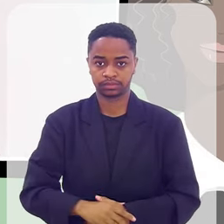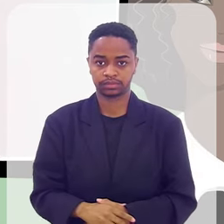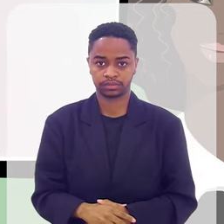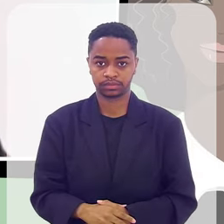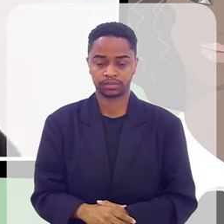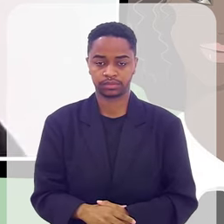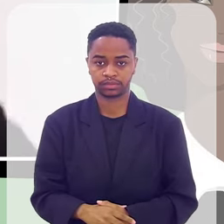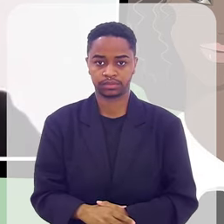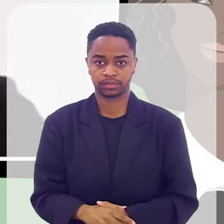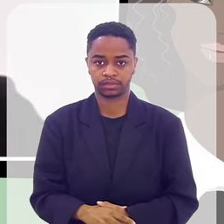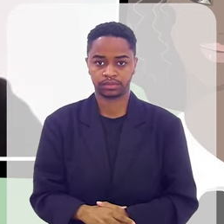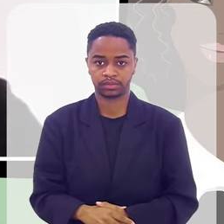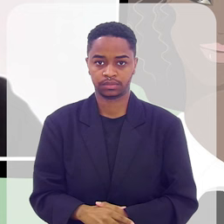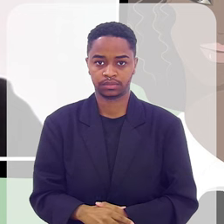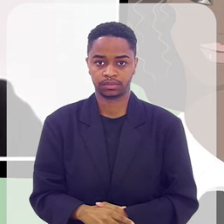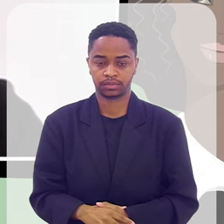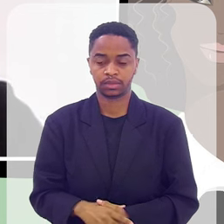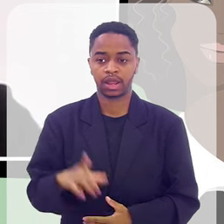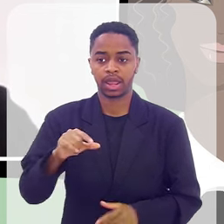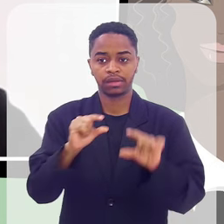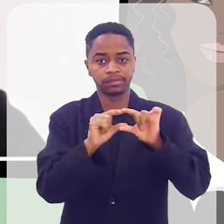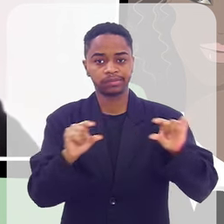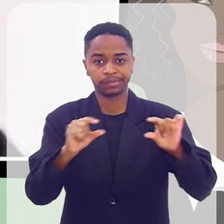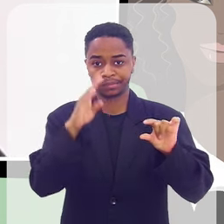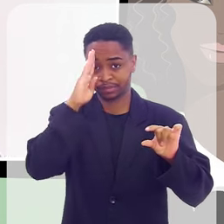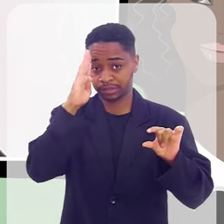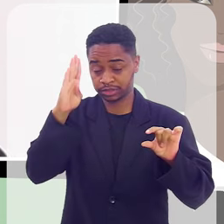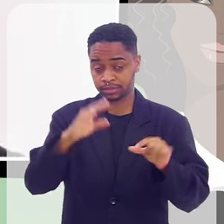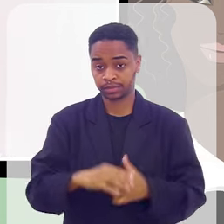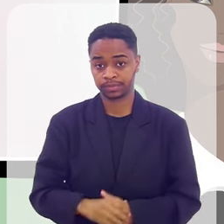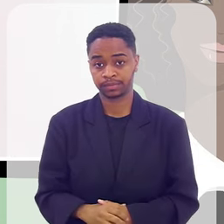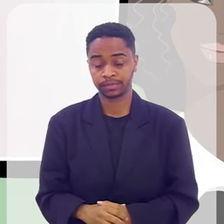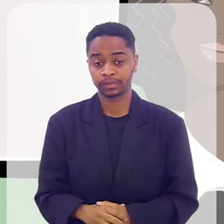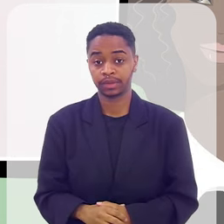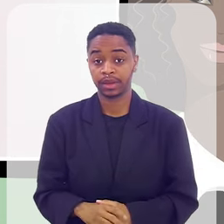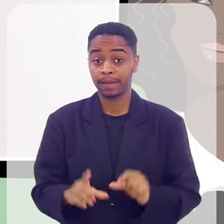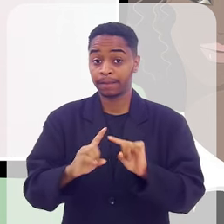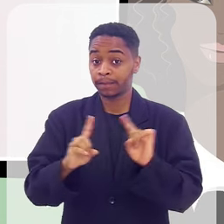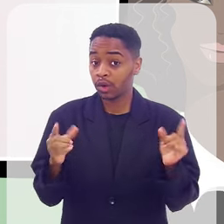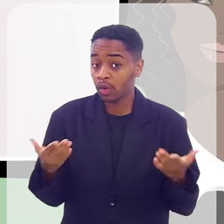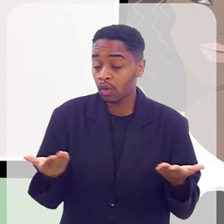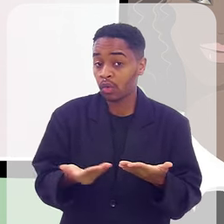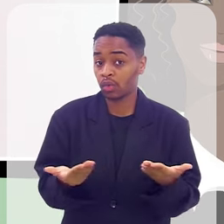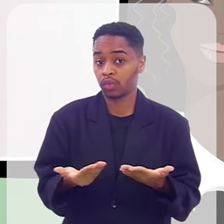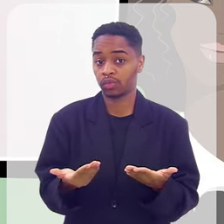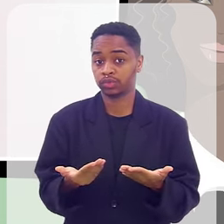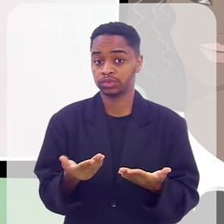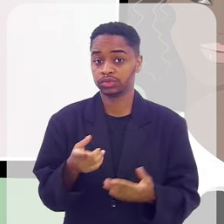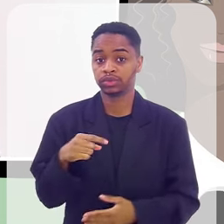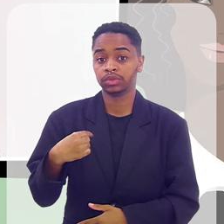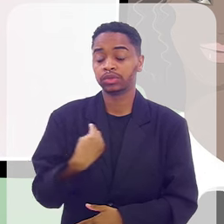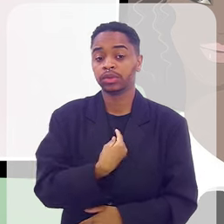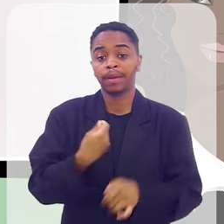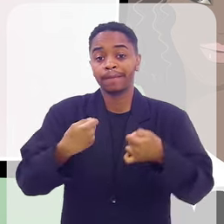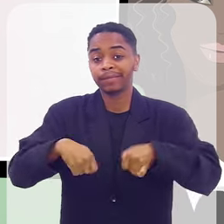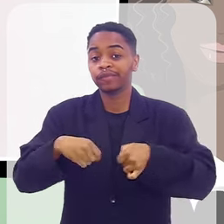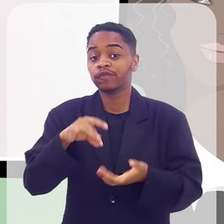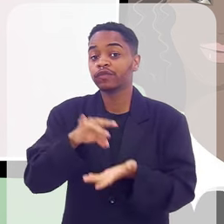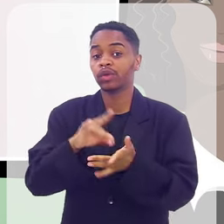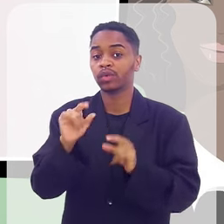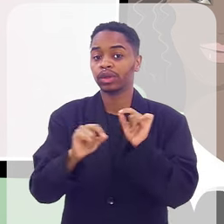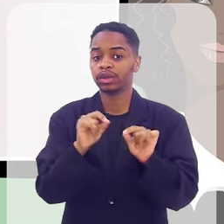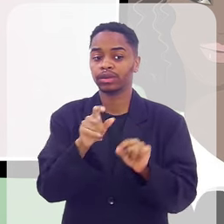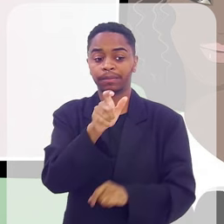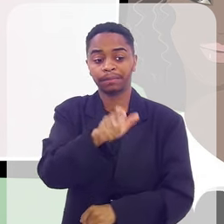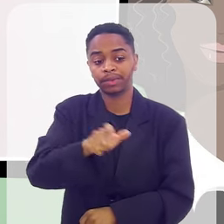que é o nosso endereço mesmo. Mas, hoje, o que nós estamos precisando, de